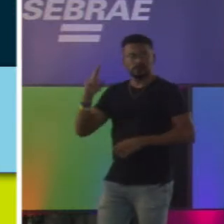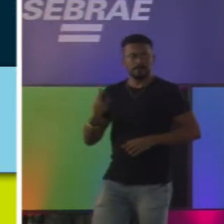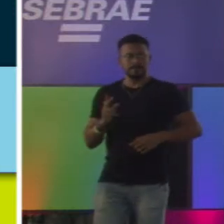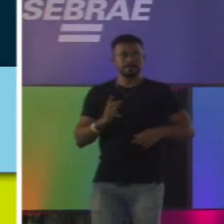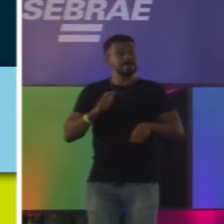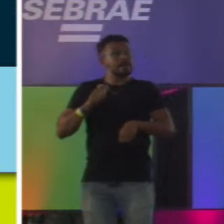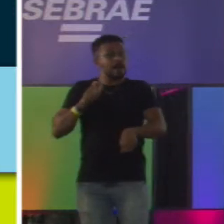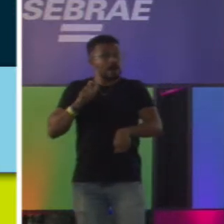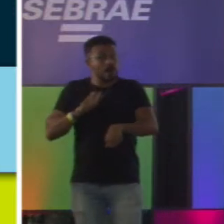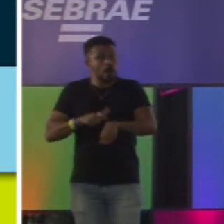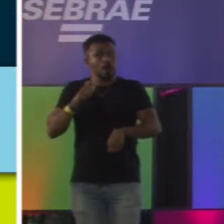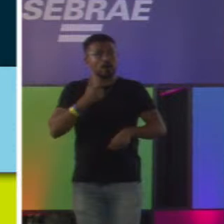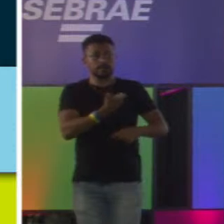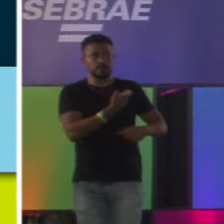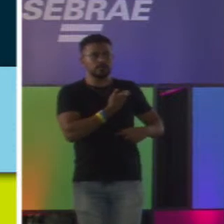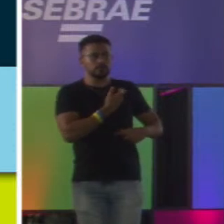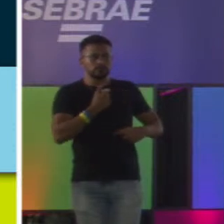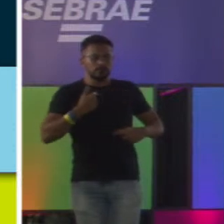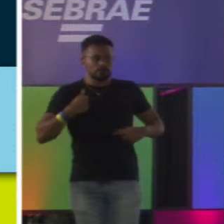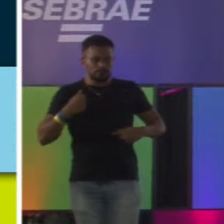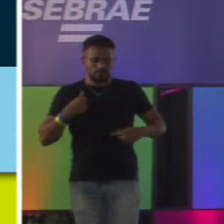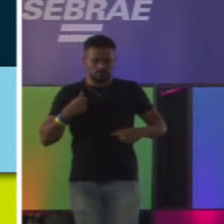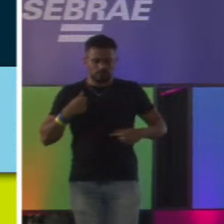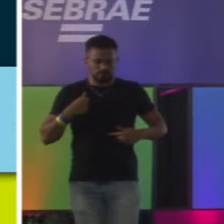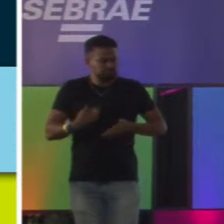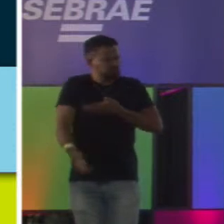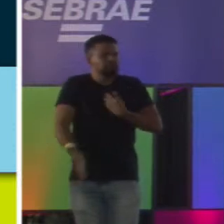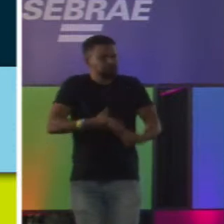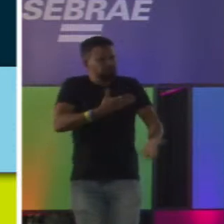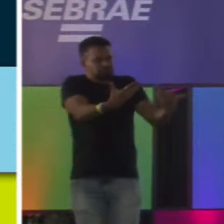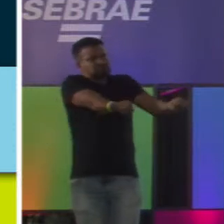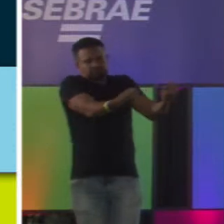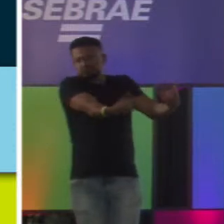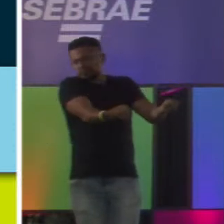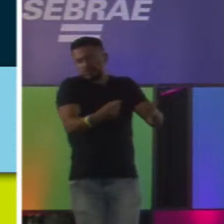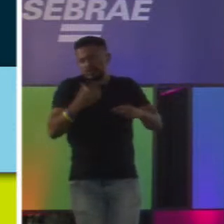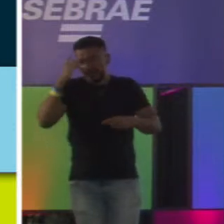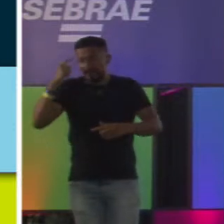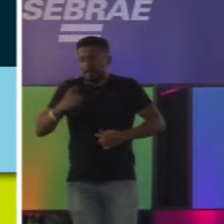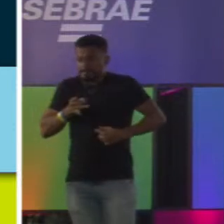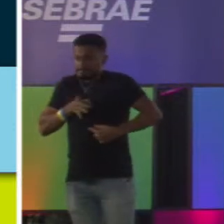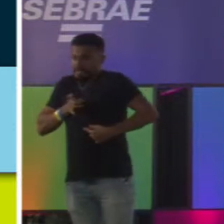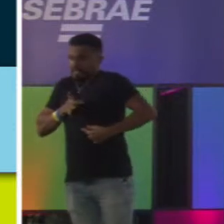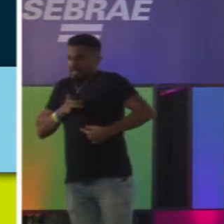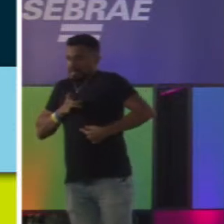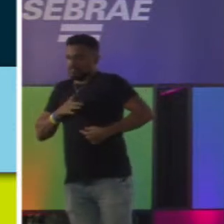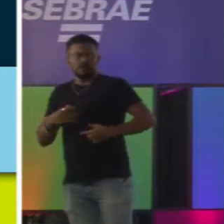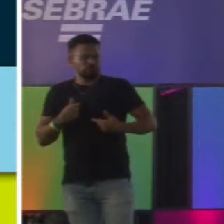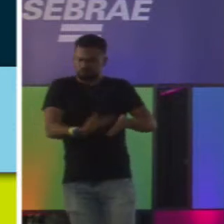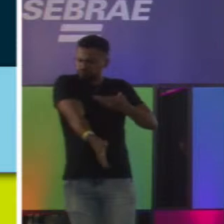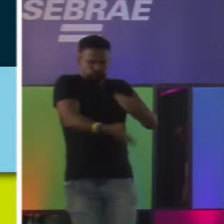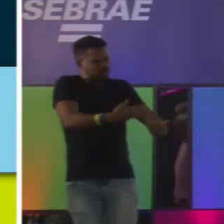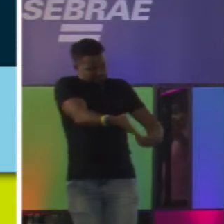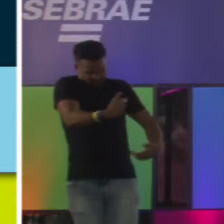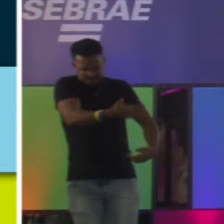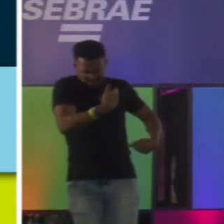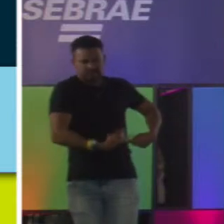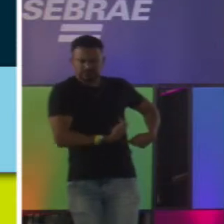Naquele momento, eu não queria saber que eu tinha medo de cirurgia. Naquele momento, eu estava, abre o que tiver que abrir.